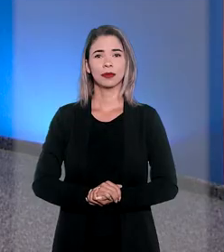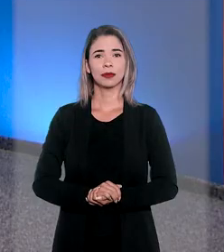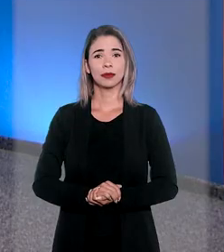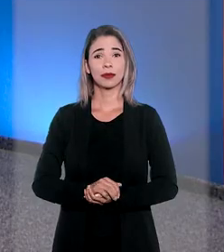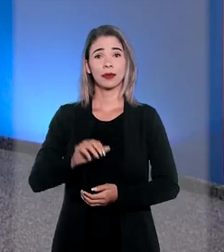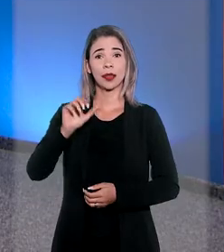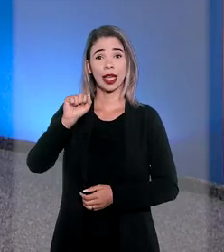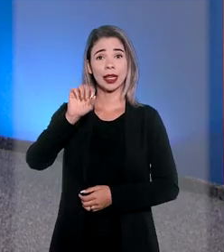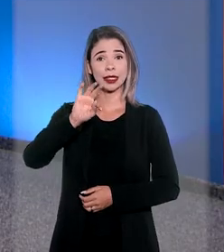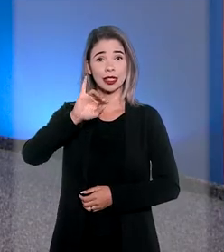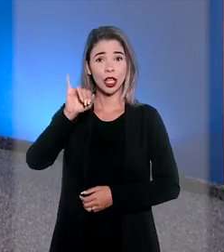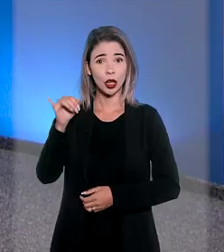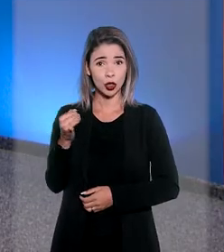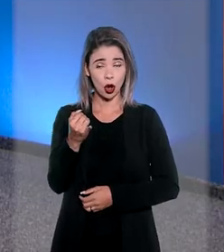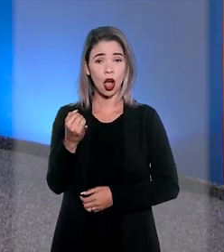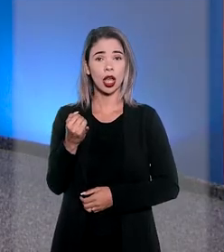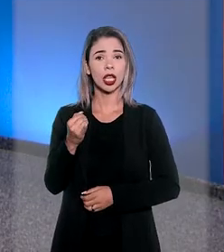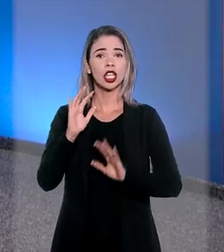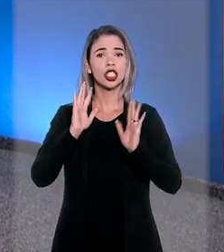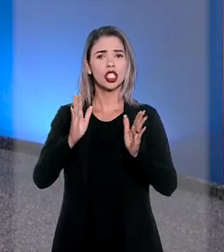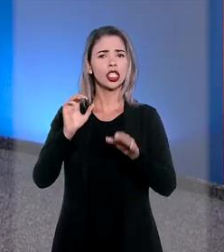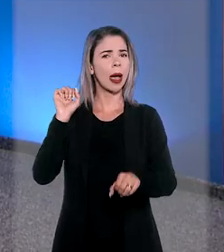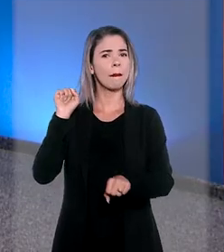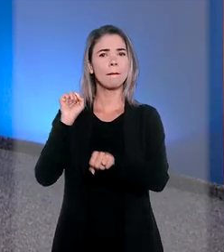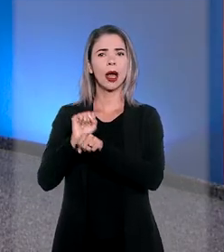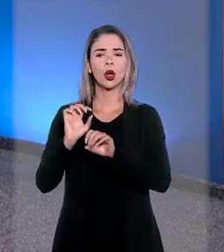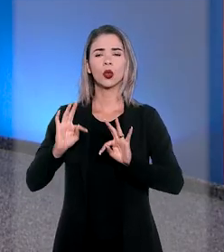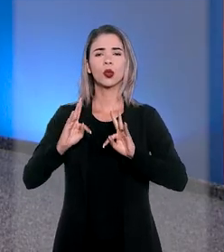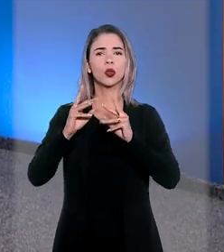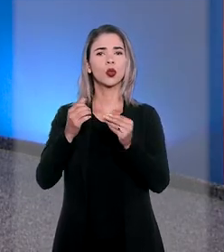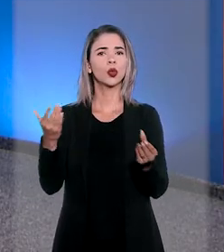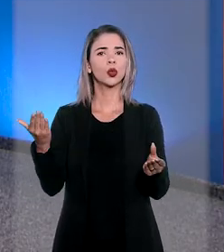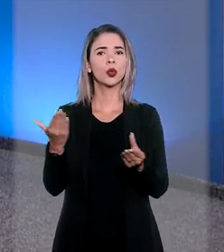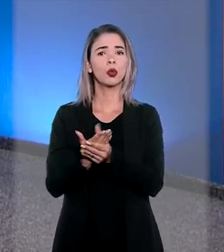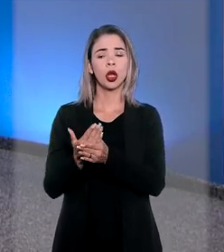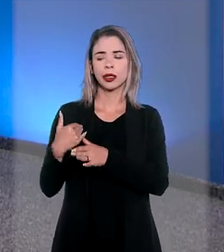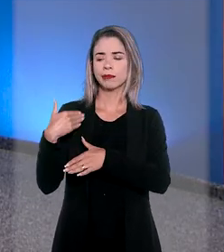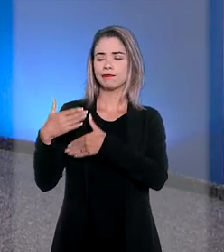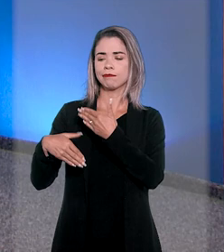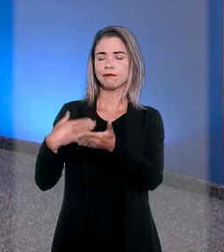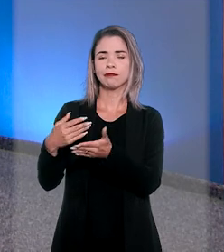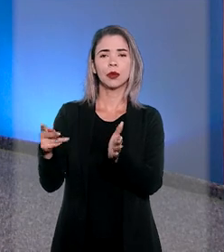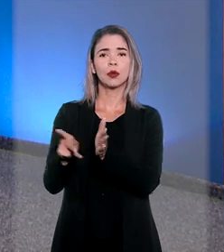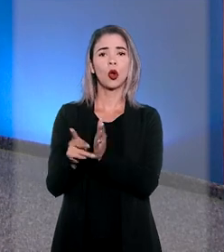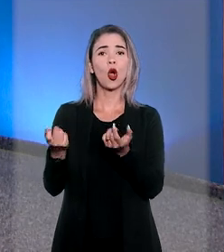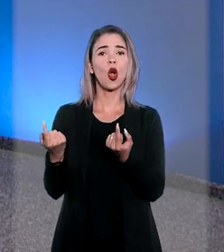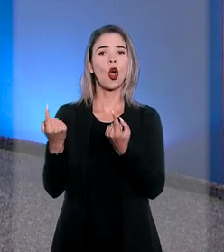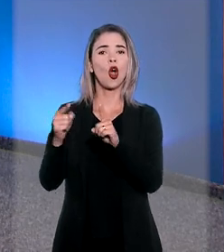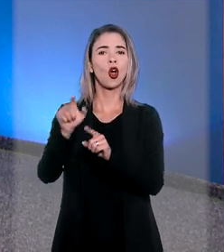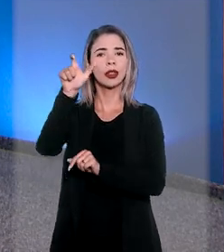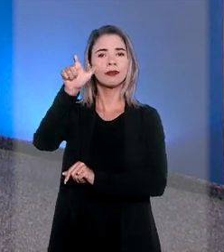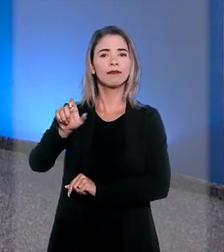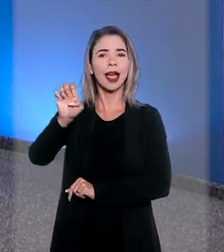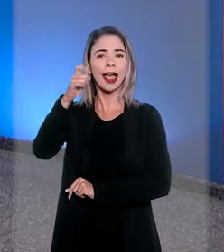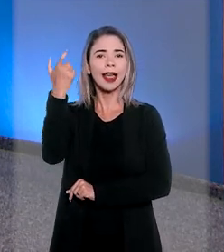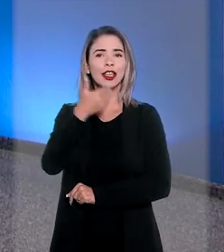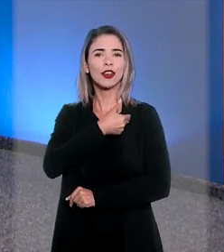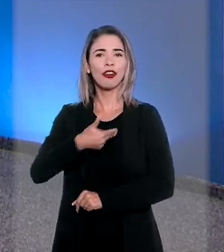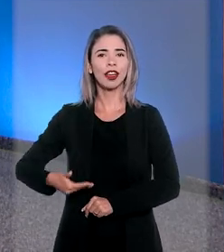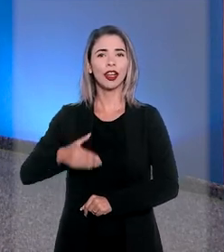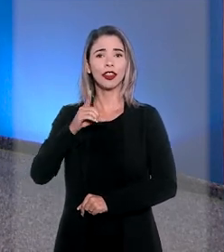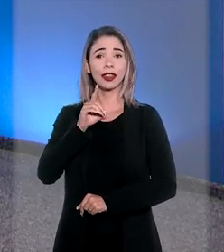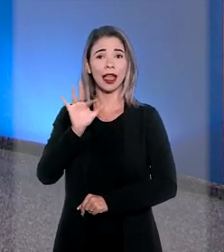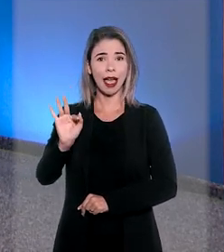O Superior Tribunal de Justiça deferiu liminar para suspender o andamento de ações penais contra o ex